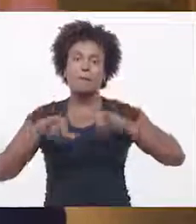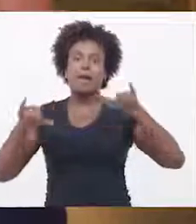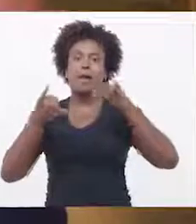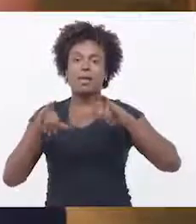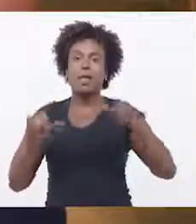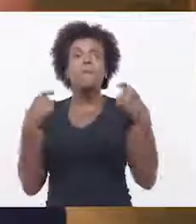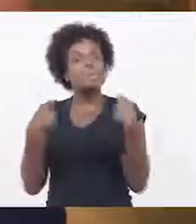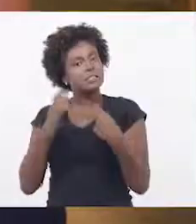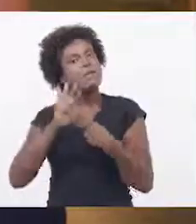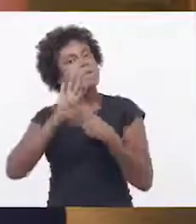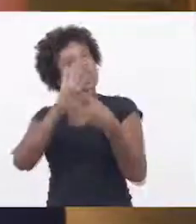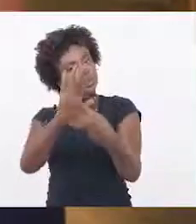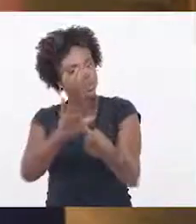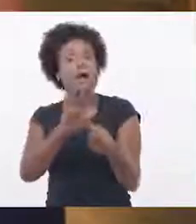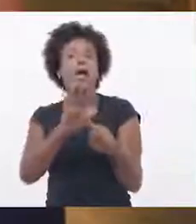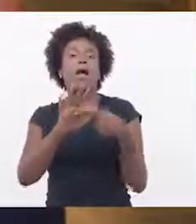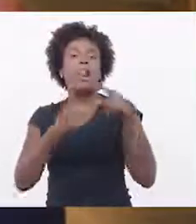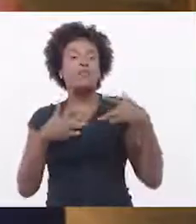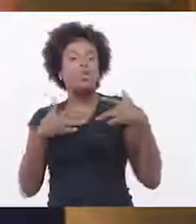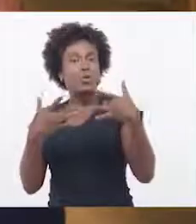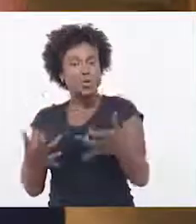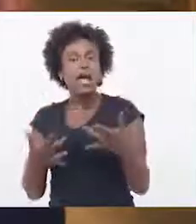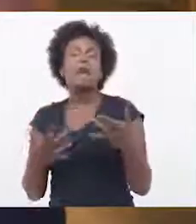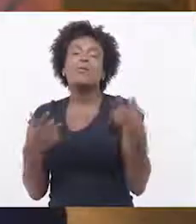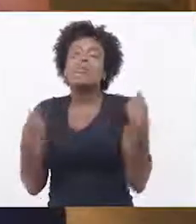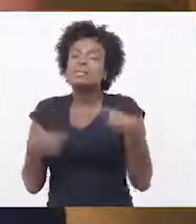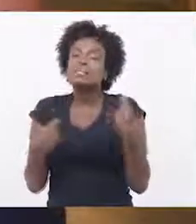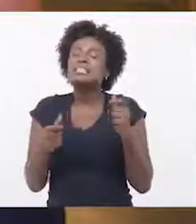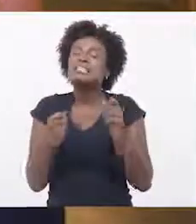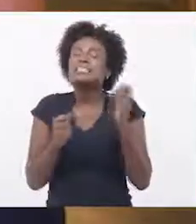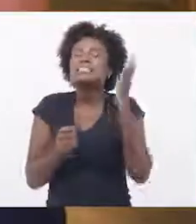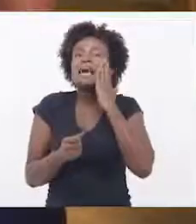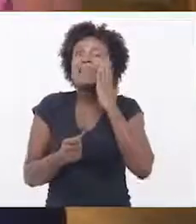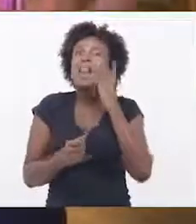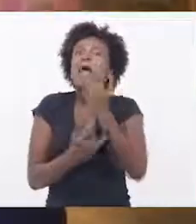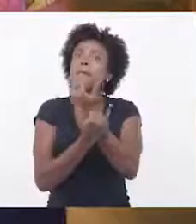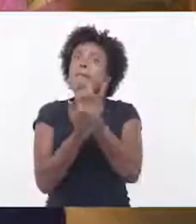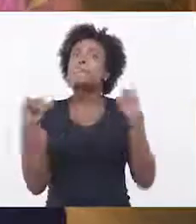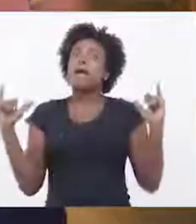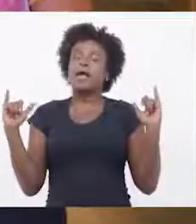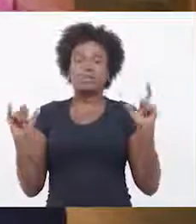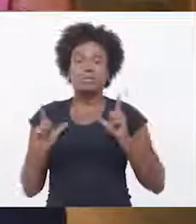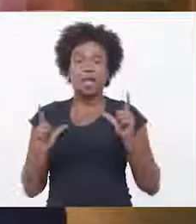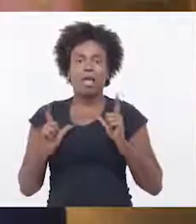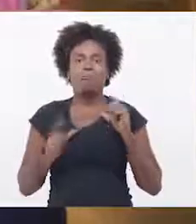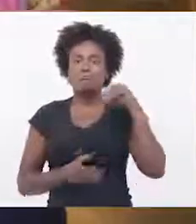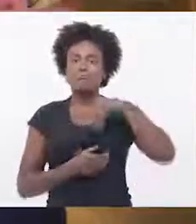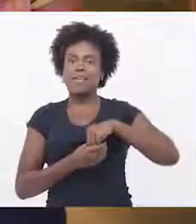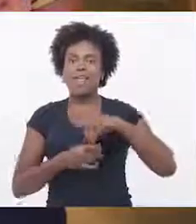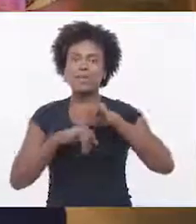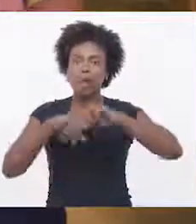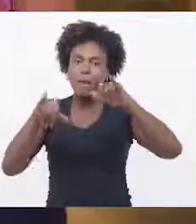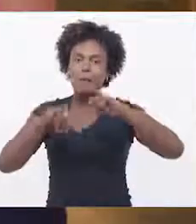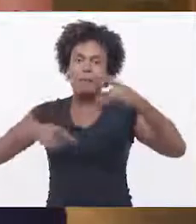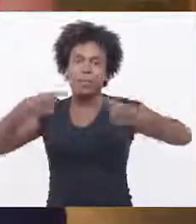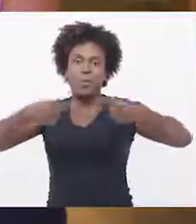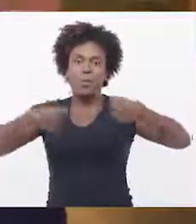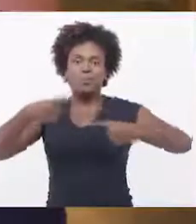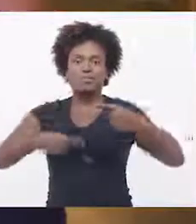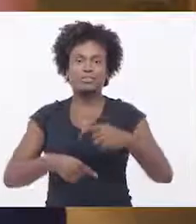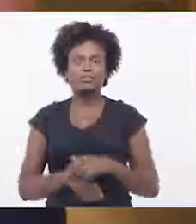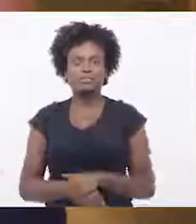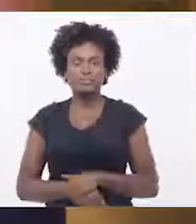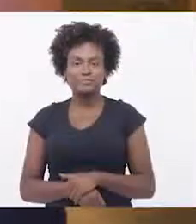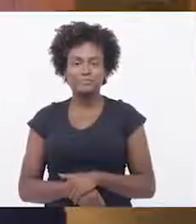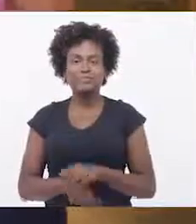sei lá, a atividade que um está fazendo realmente está impactando nessa campanha. E a responsabilidade de quem está de trás coordenando trazer isso